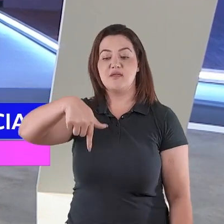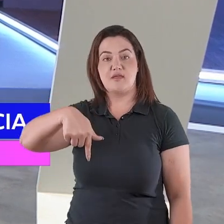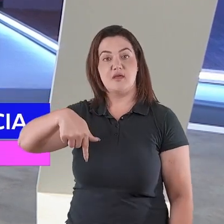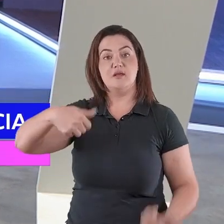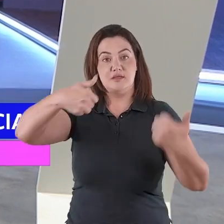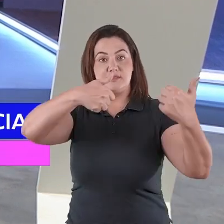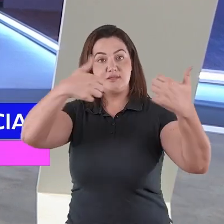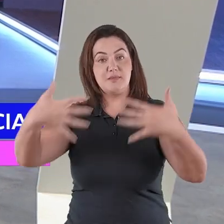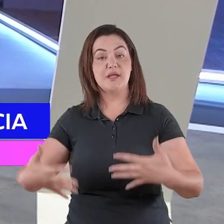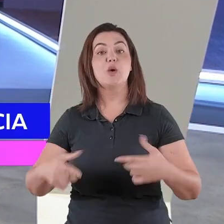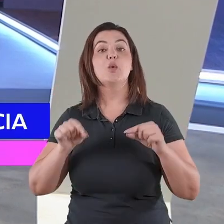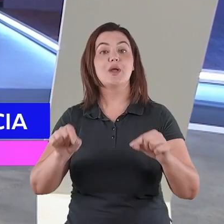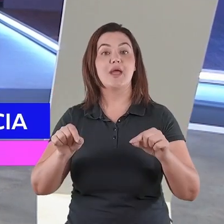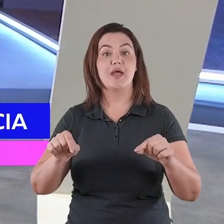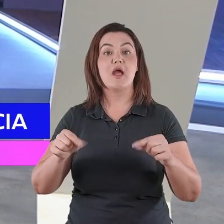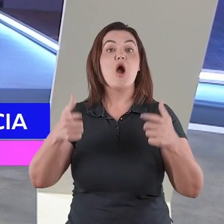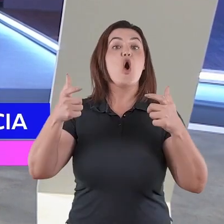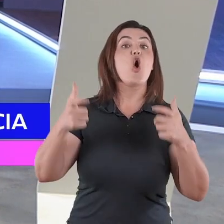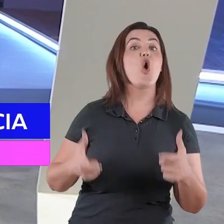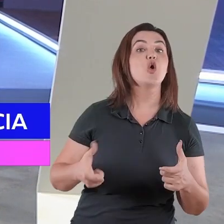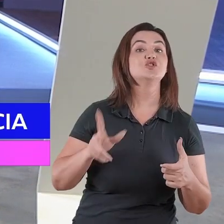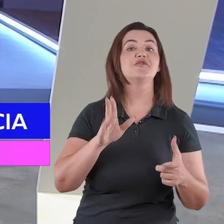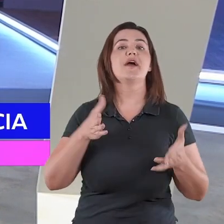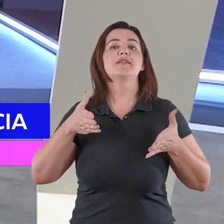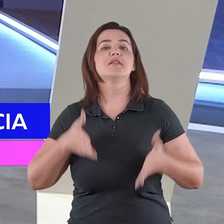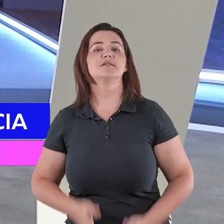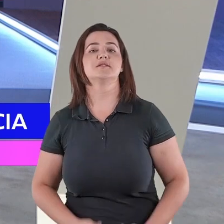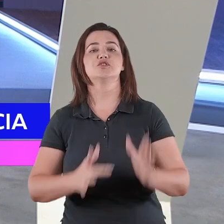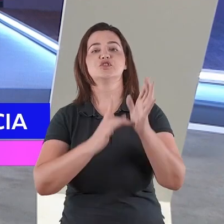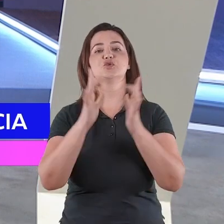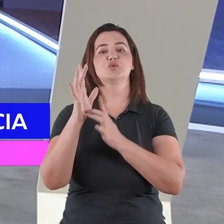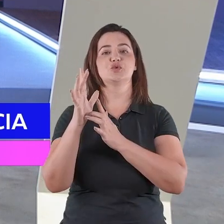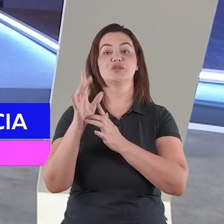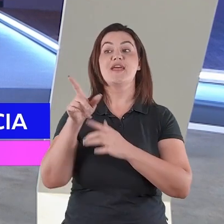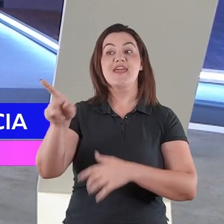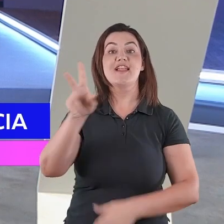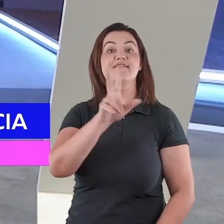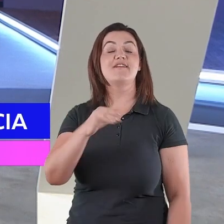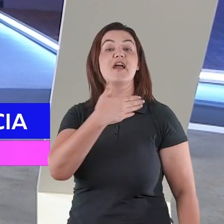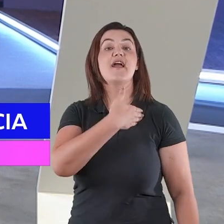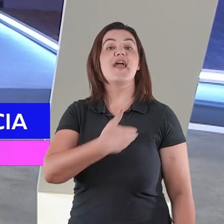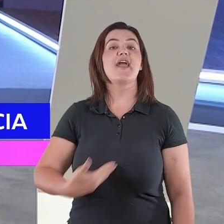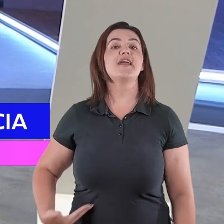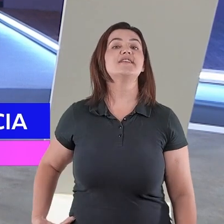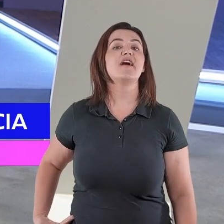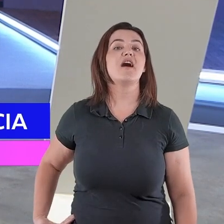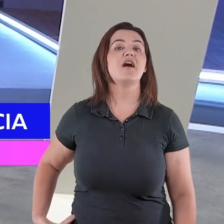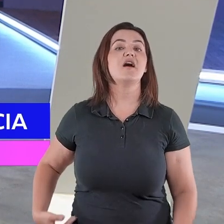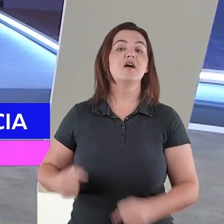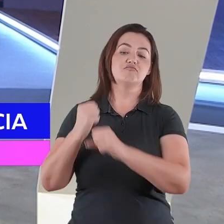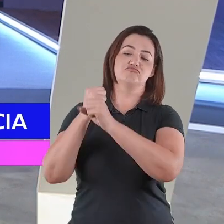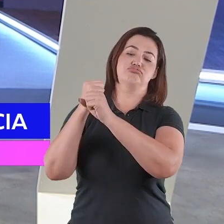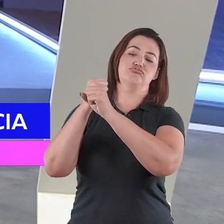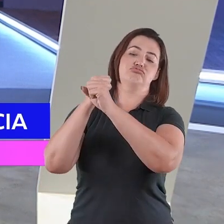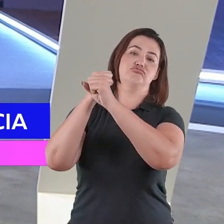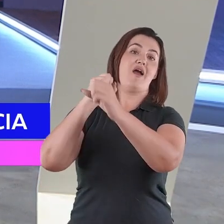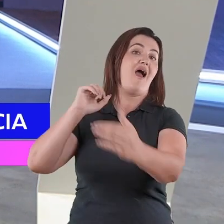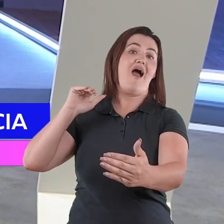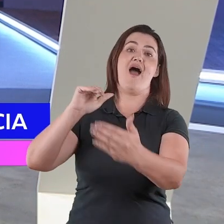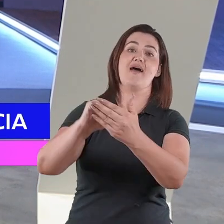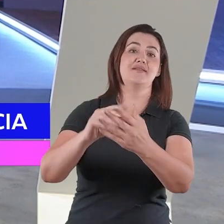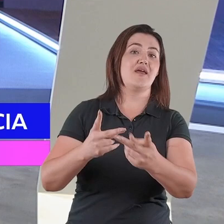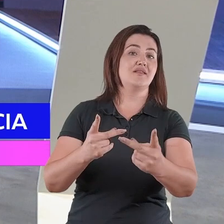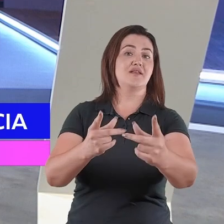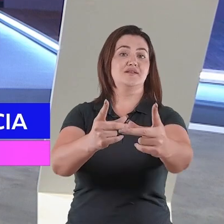clara, é que ele vem desde os dias da eternidade, ou seja, não existe um momento na